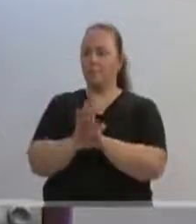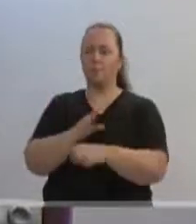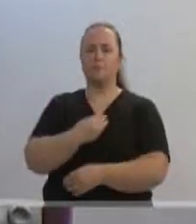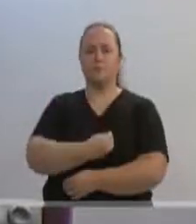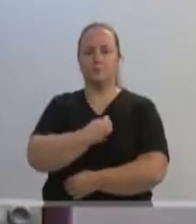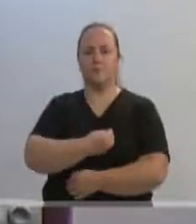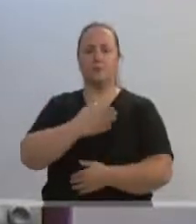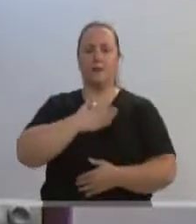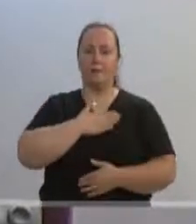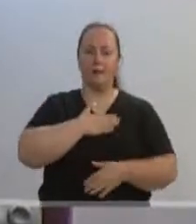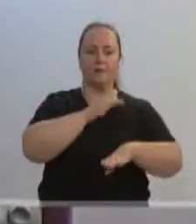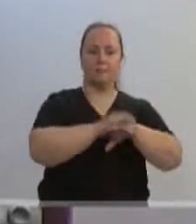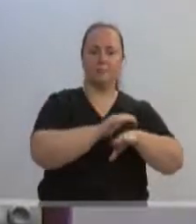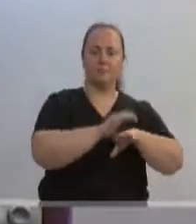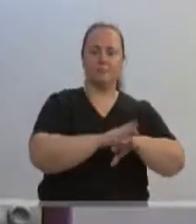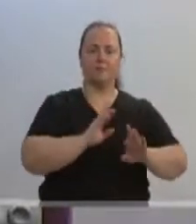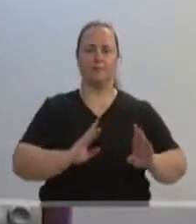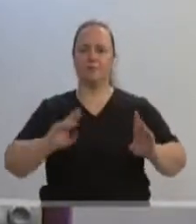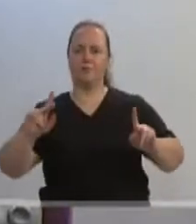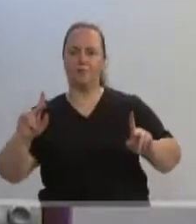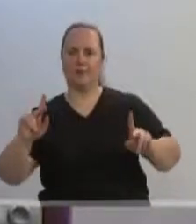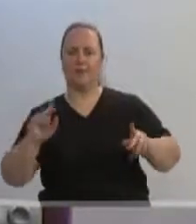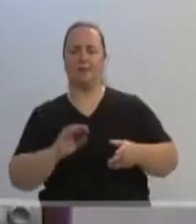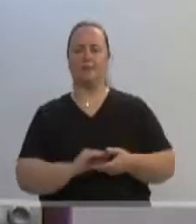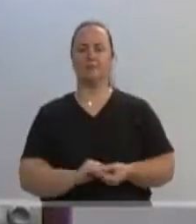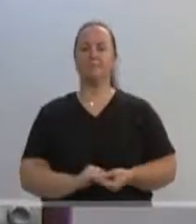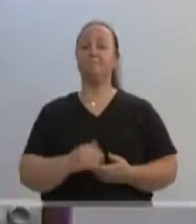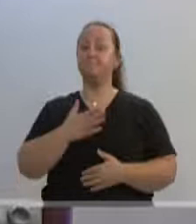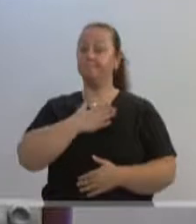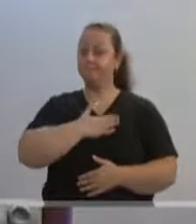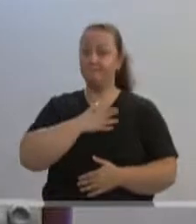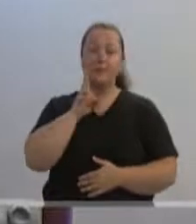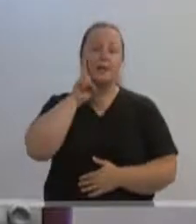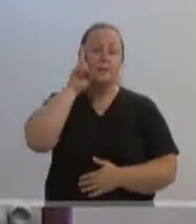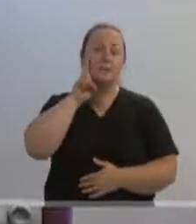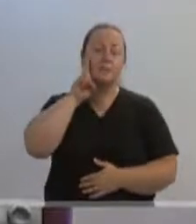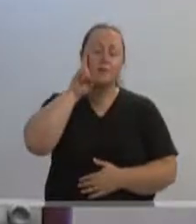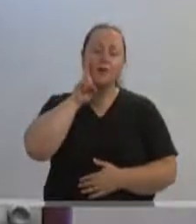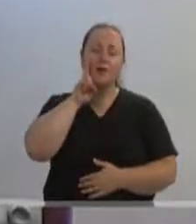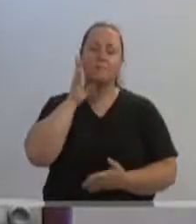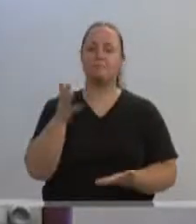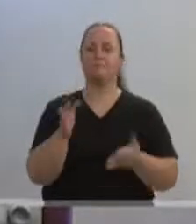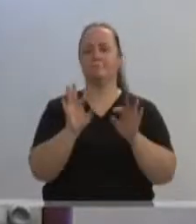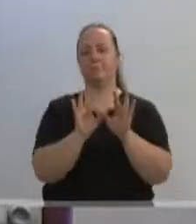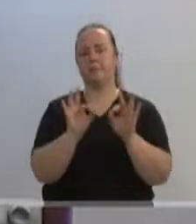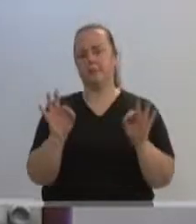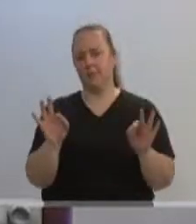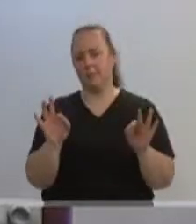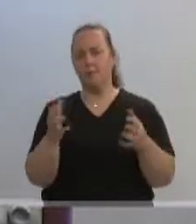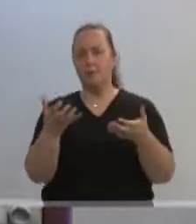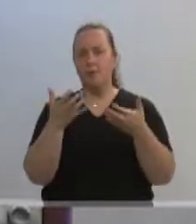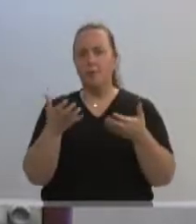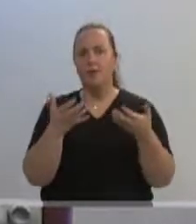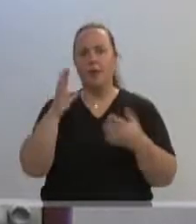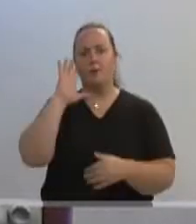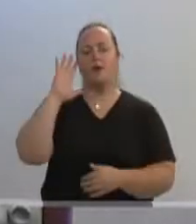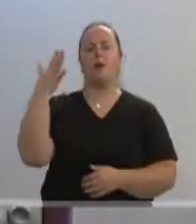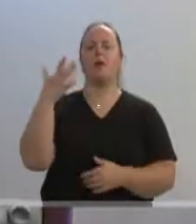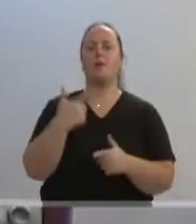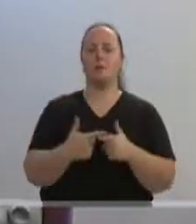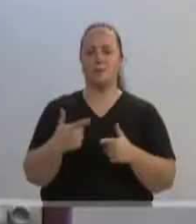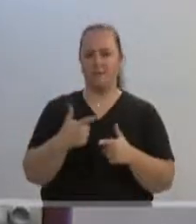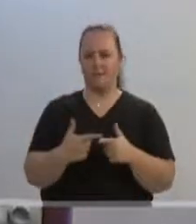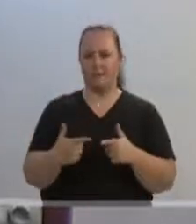e eu vou construir a minha história. A minha história é simples, é a história de quem quer resolver as coisas, de